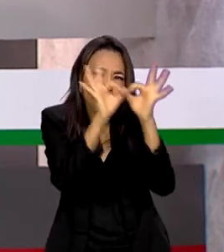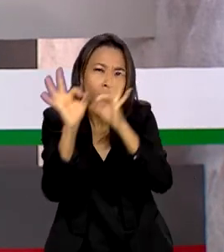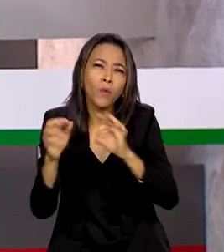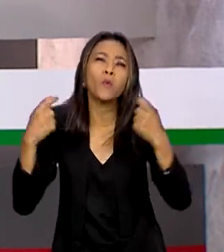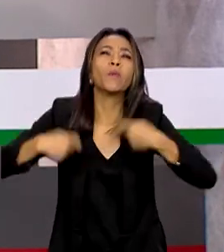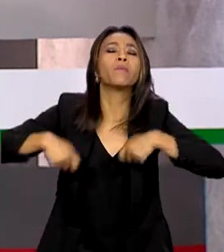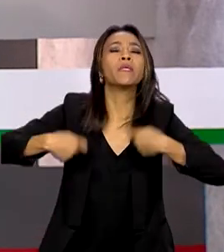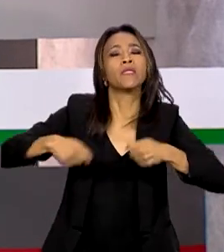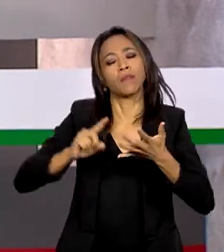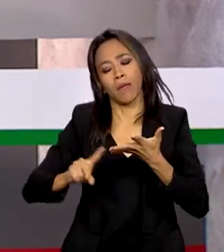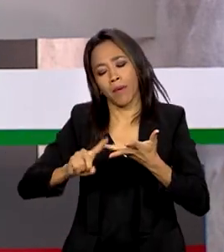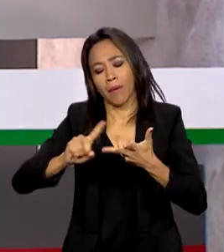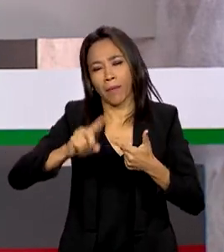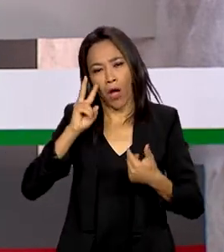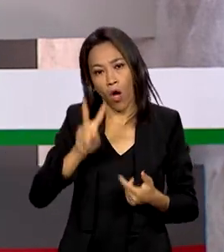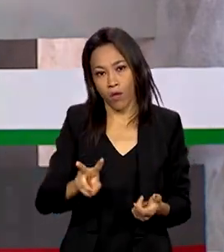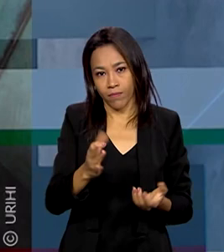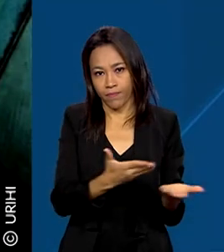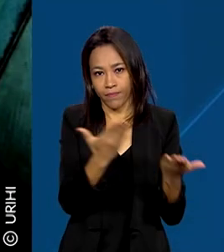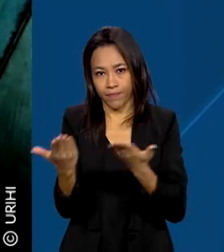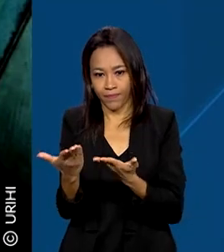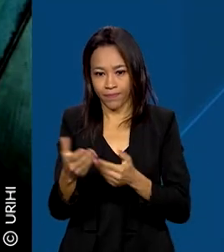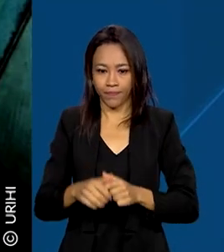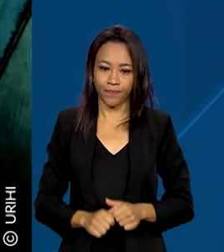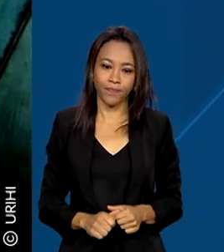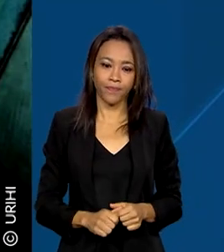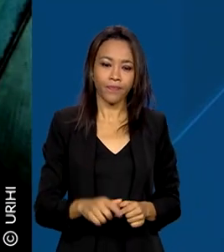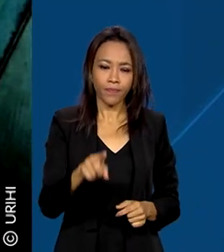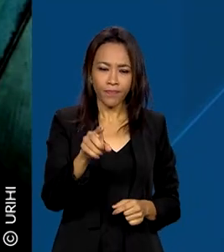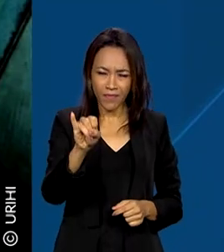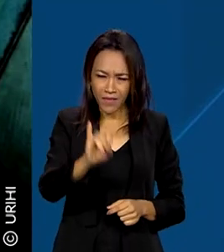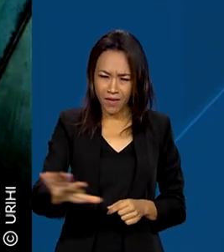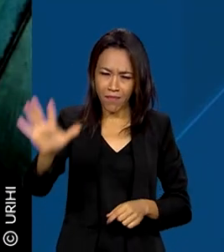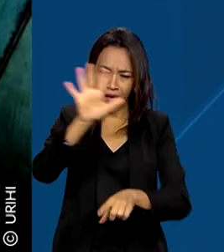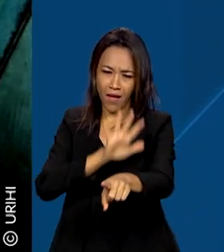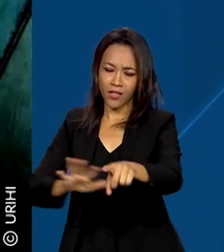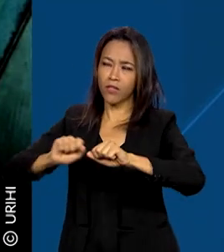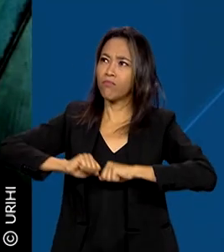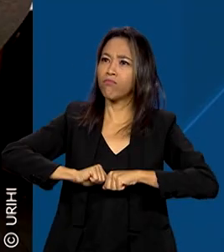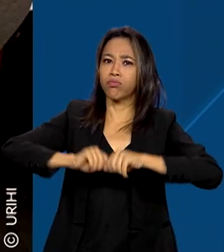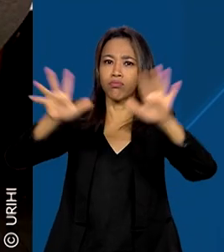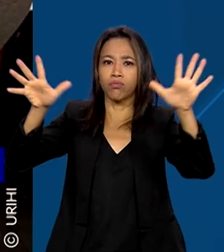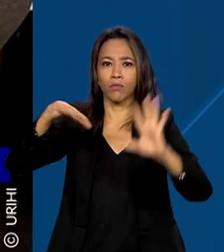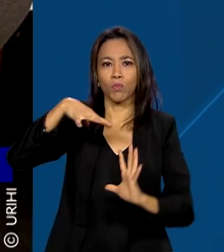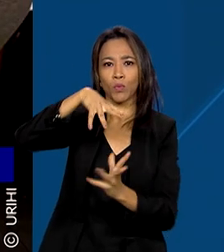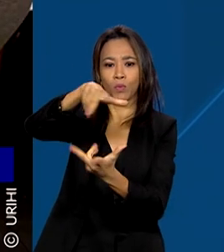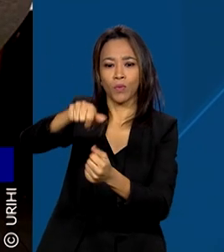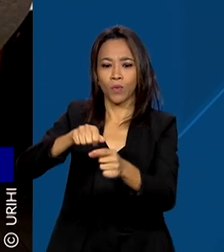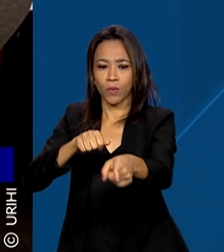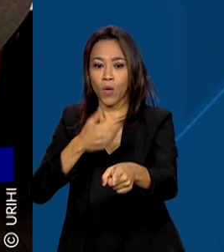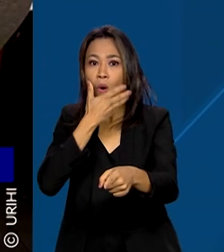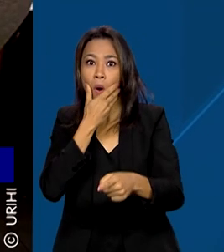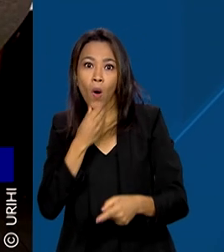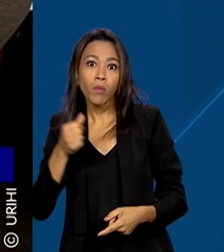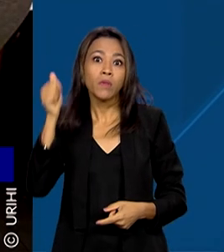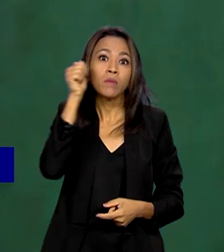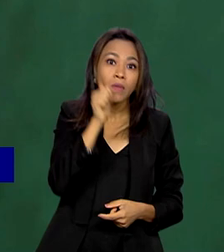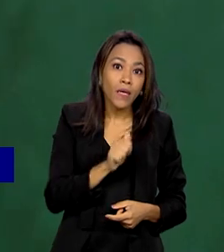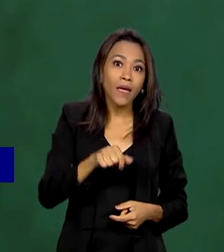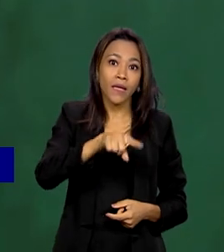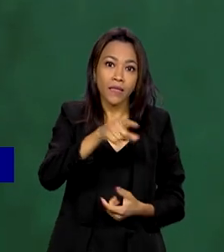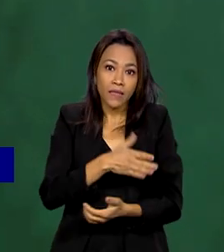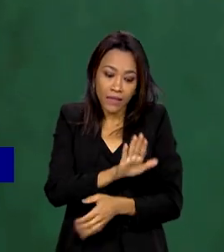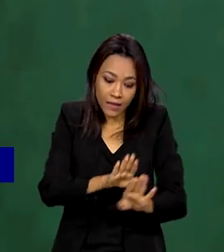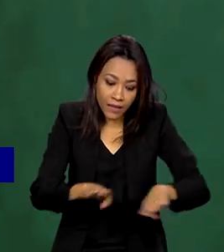dessa população no país. Veja aí. As imagens correram o mundo. Homens, mulheres e crianças de Anomami